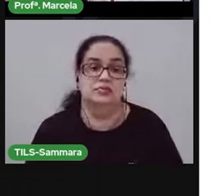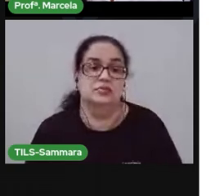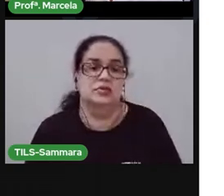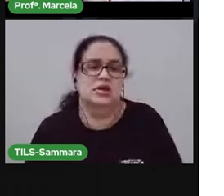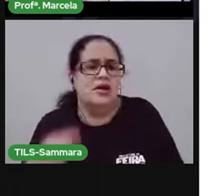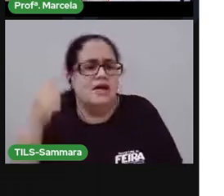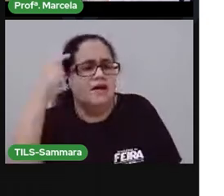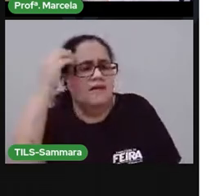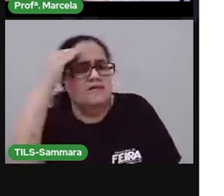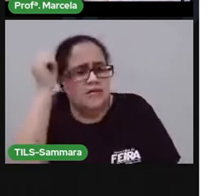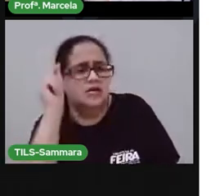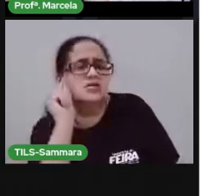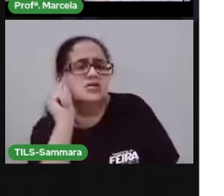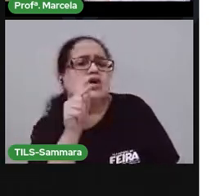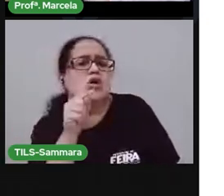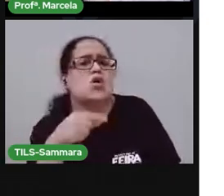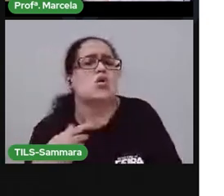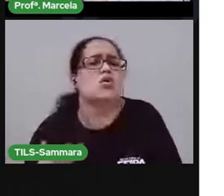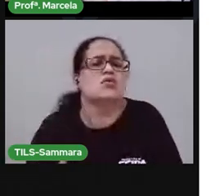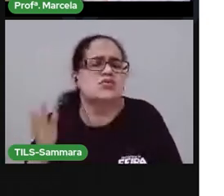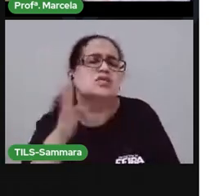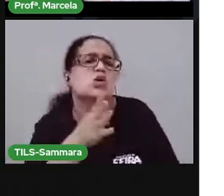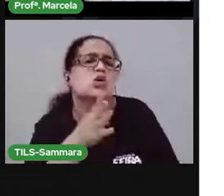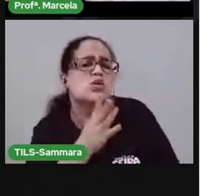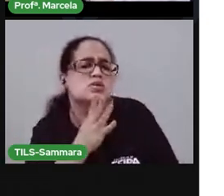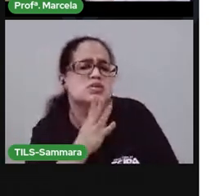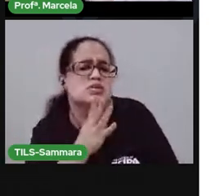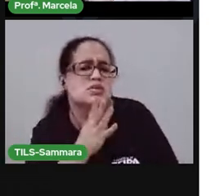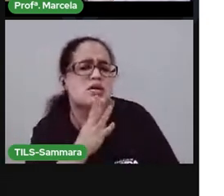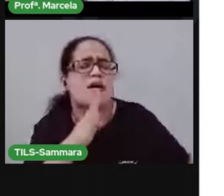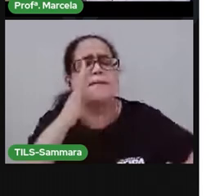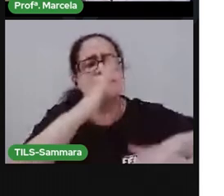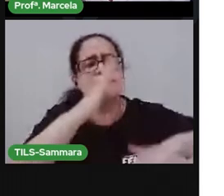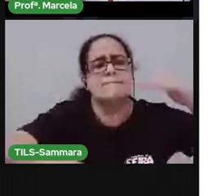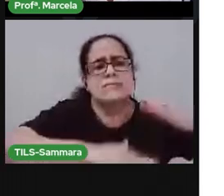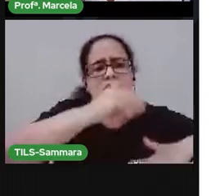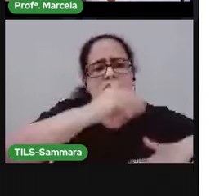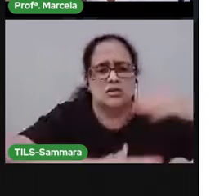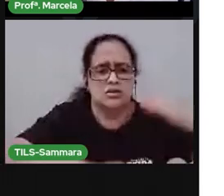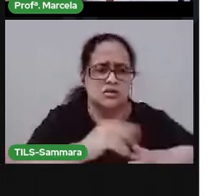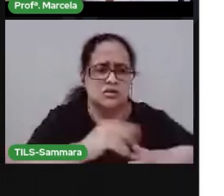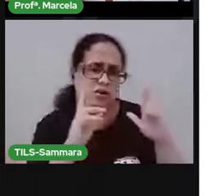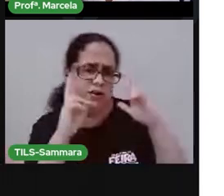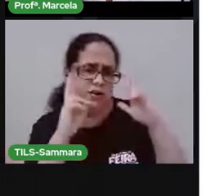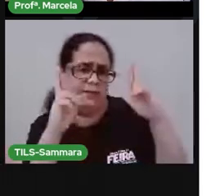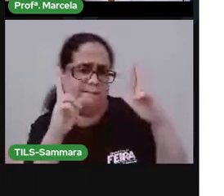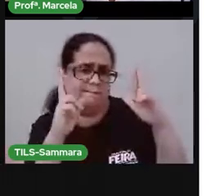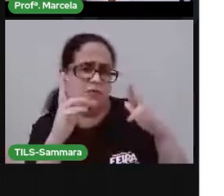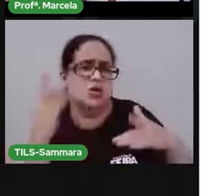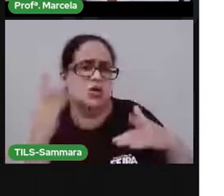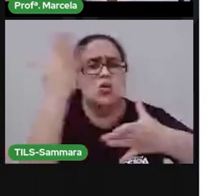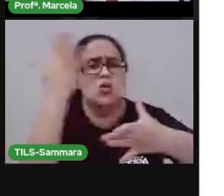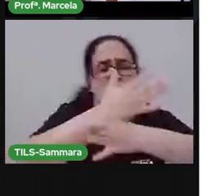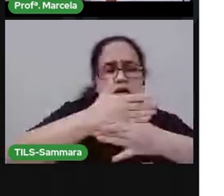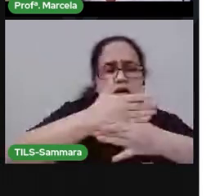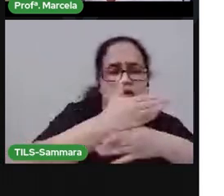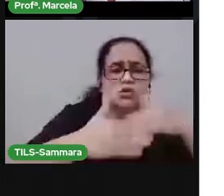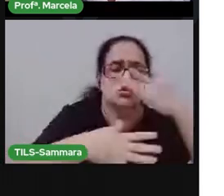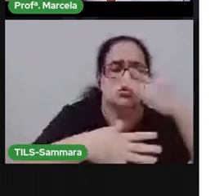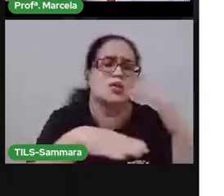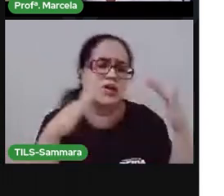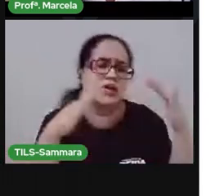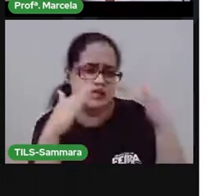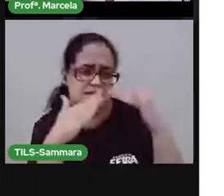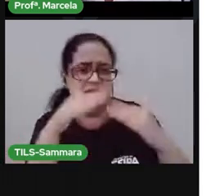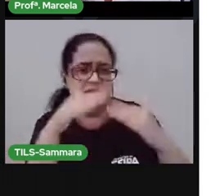Agora, diz pra mim. Você conhece os profissionais que são responsáveis por construir uma casa? Os